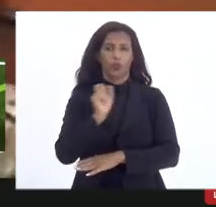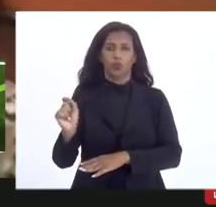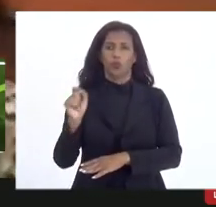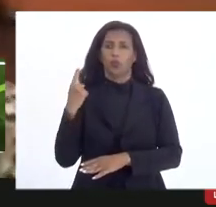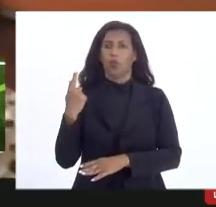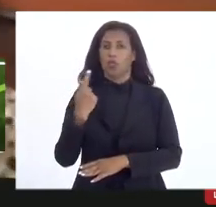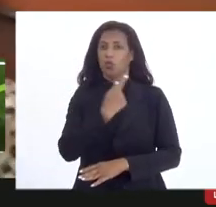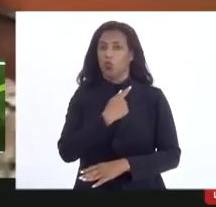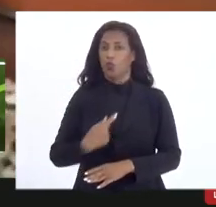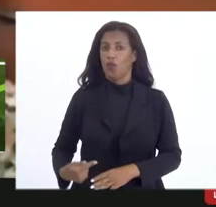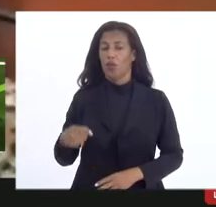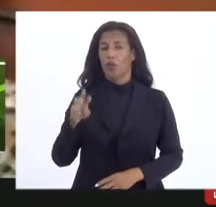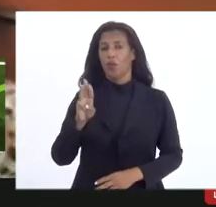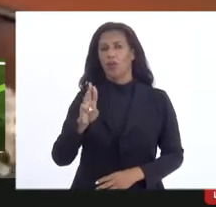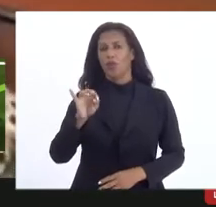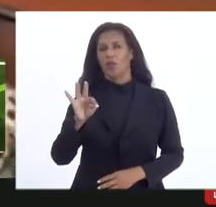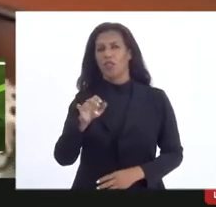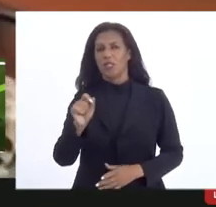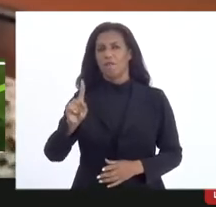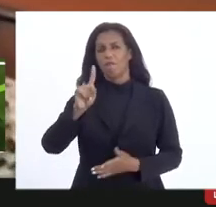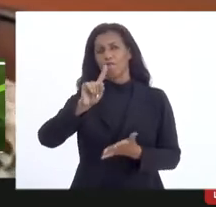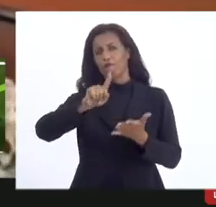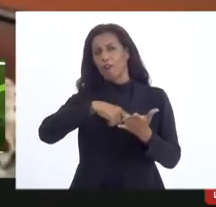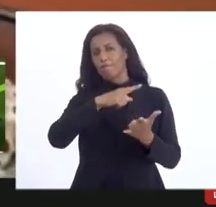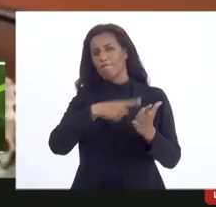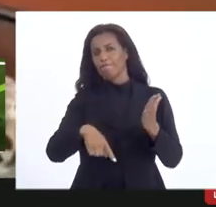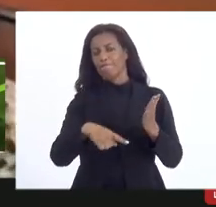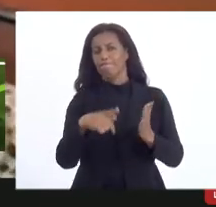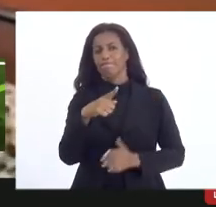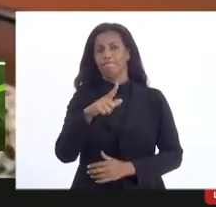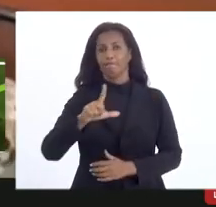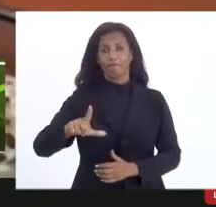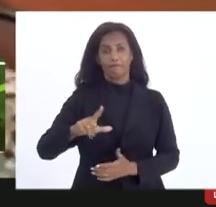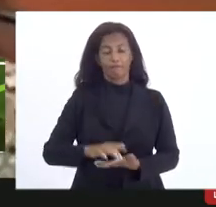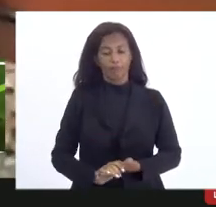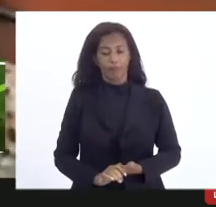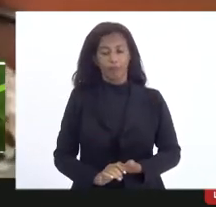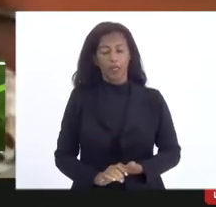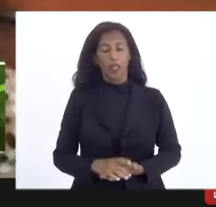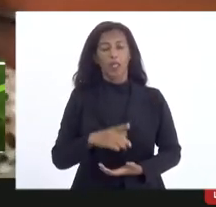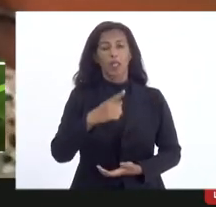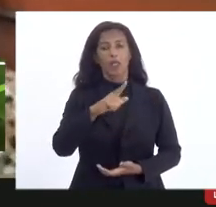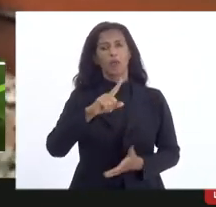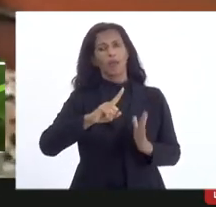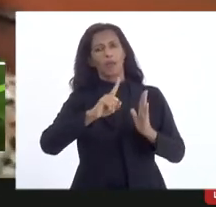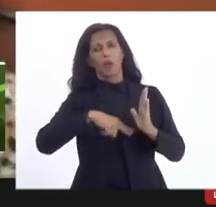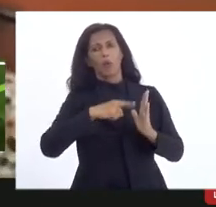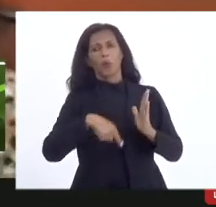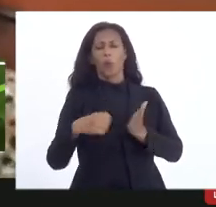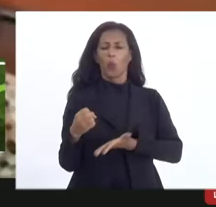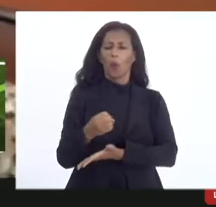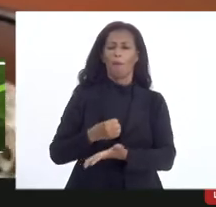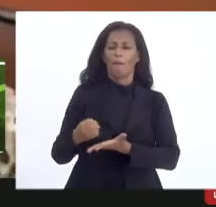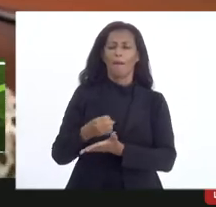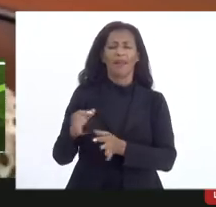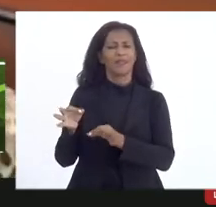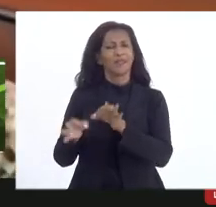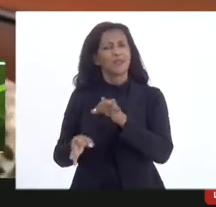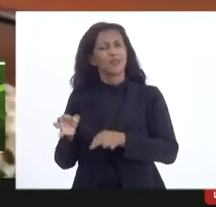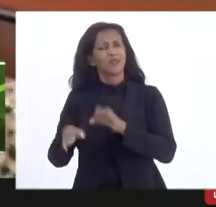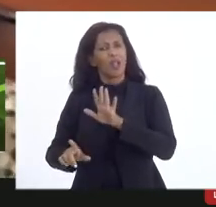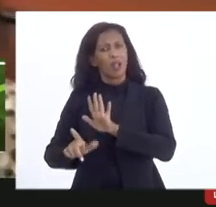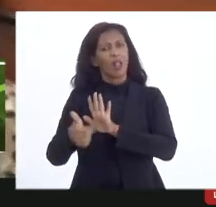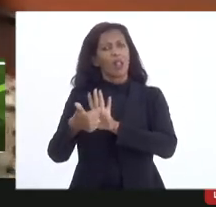-governador Witzel foi vetado o PL e o PL foi vetado com bases jurídicas bases